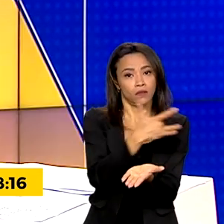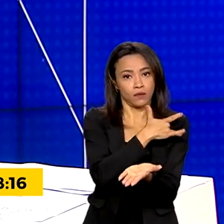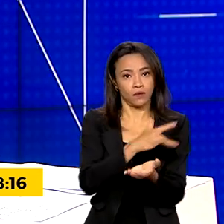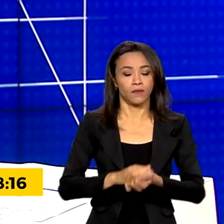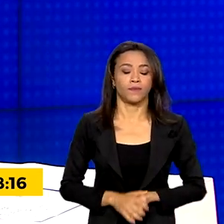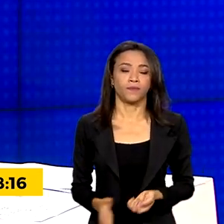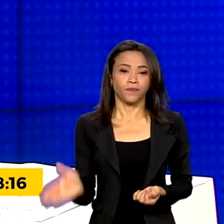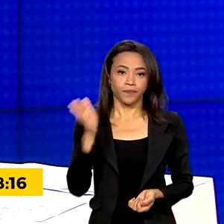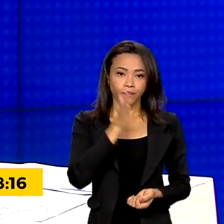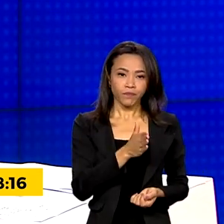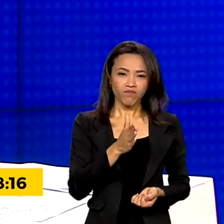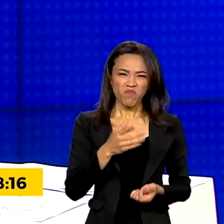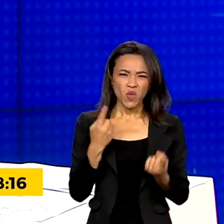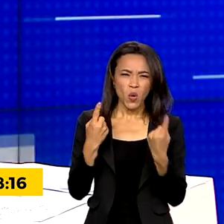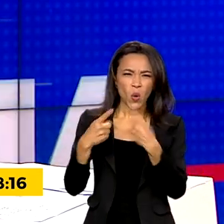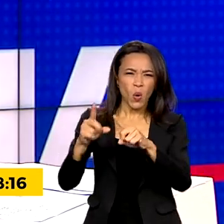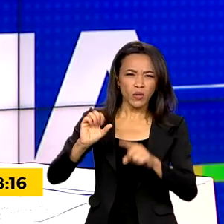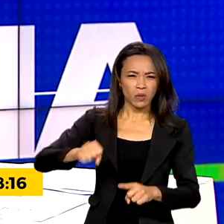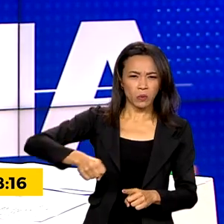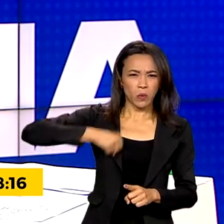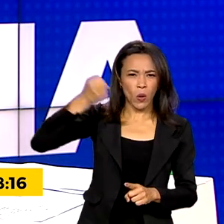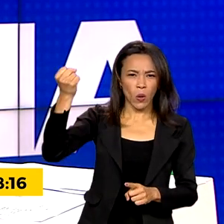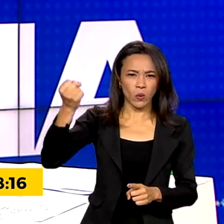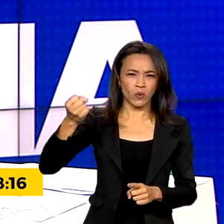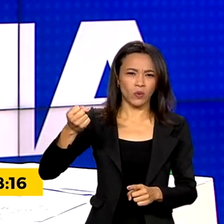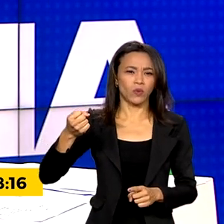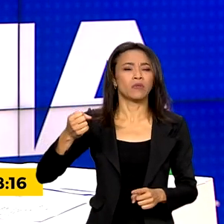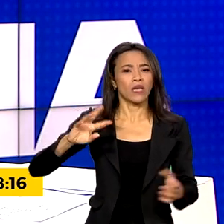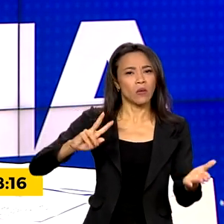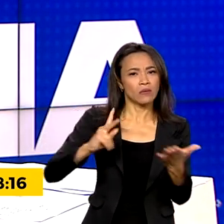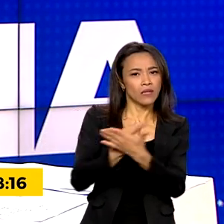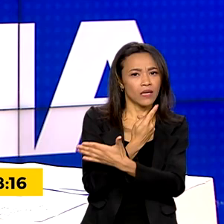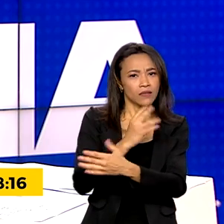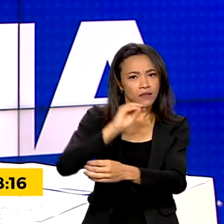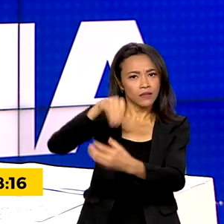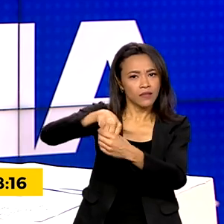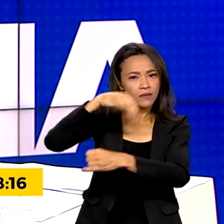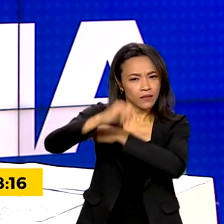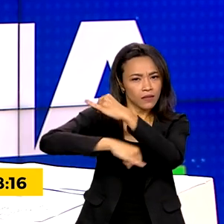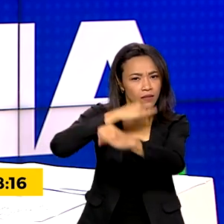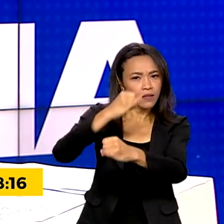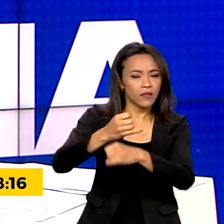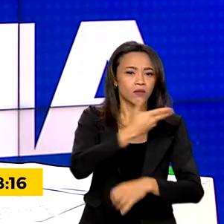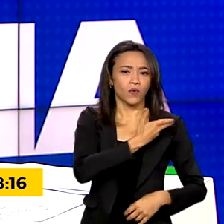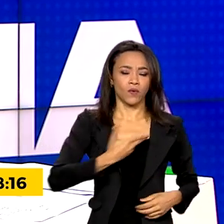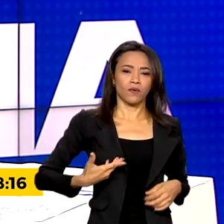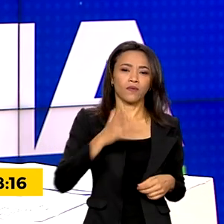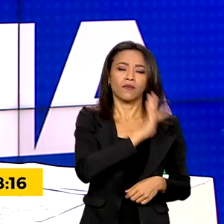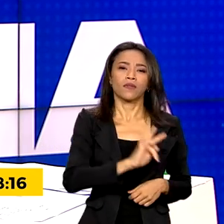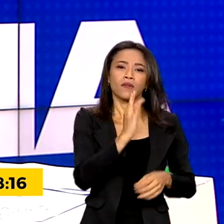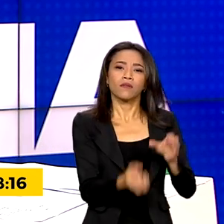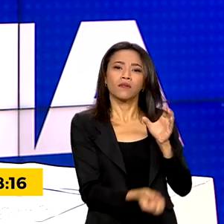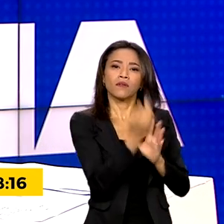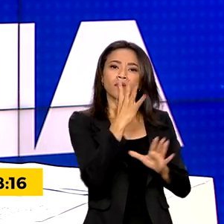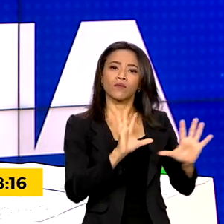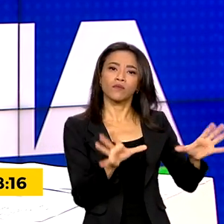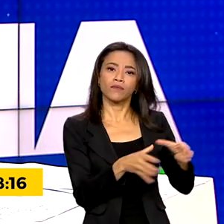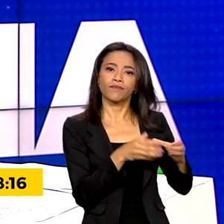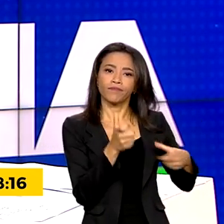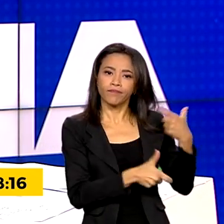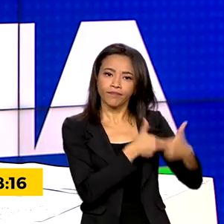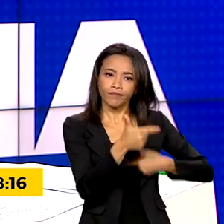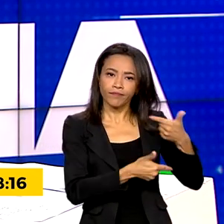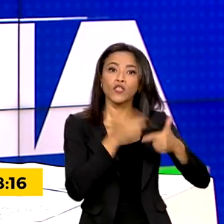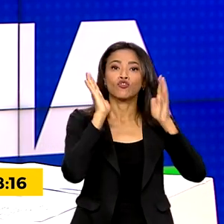Para combater o ódio e o extremismo na internet, o governo federal criou um grupo de trabalho e saiu um